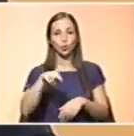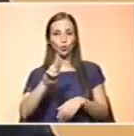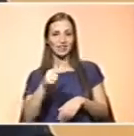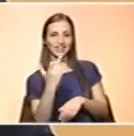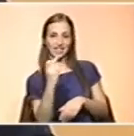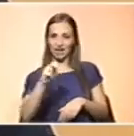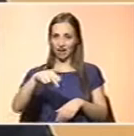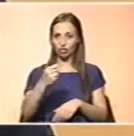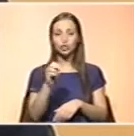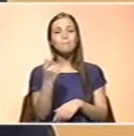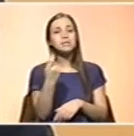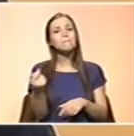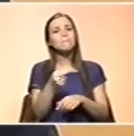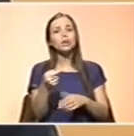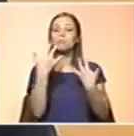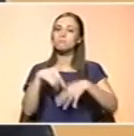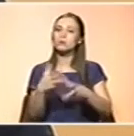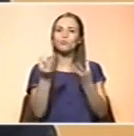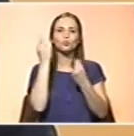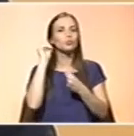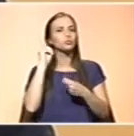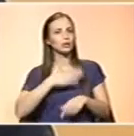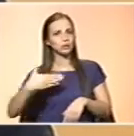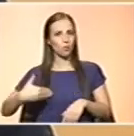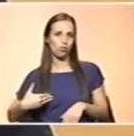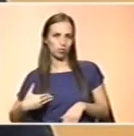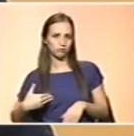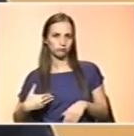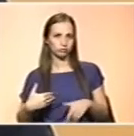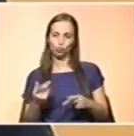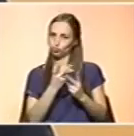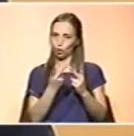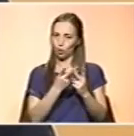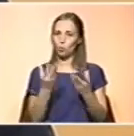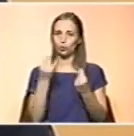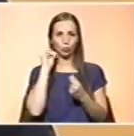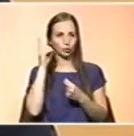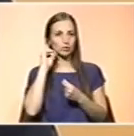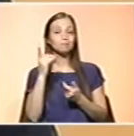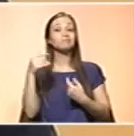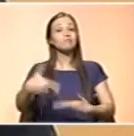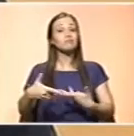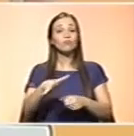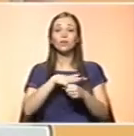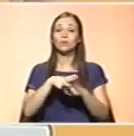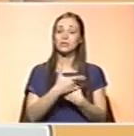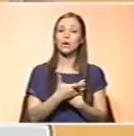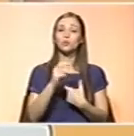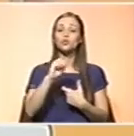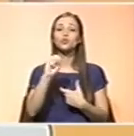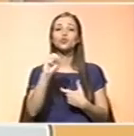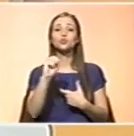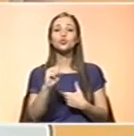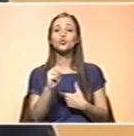são tão ou mais indispensáveis à nossa saúde, como os macronutrientes. E, neste caso, a suplementação é